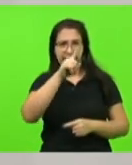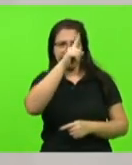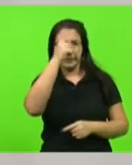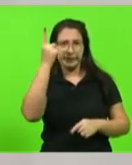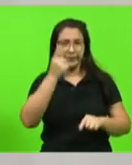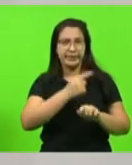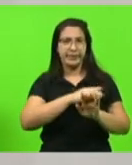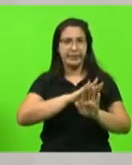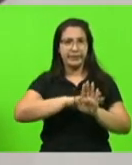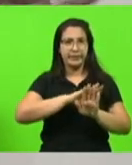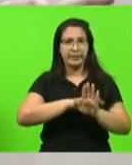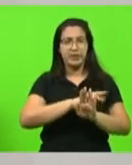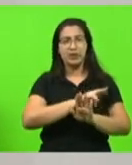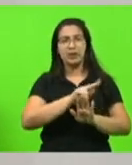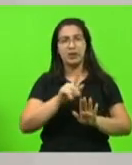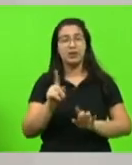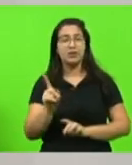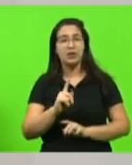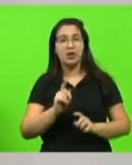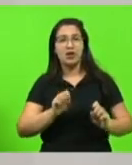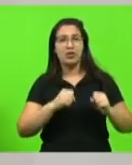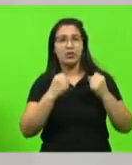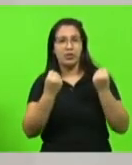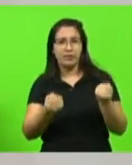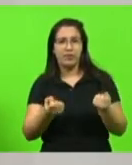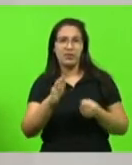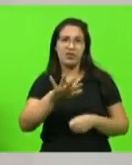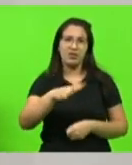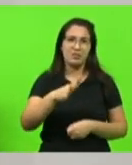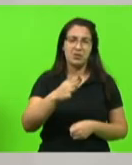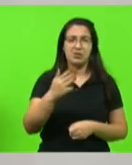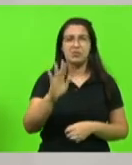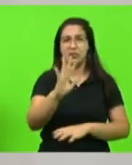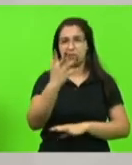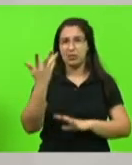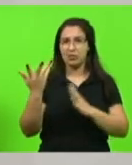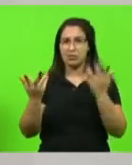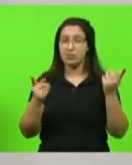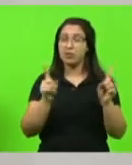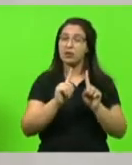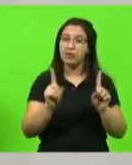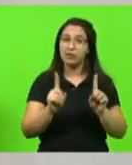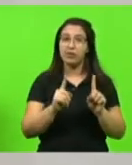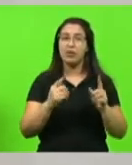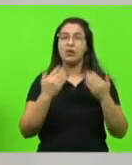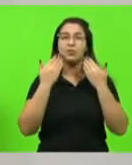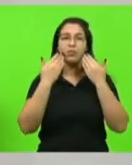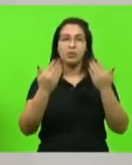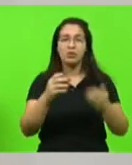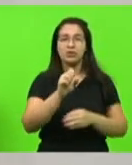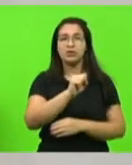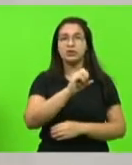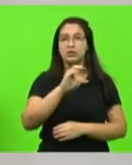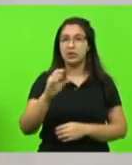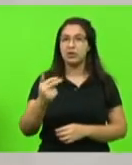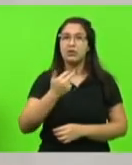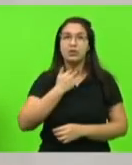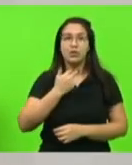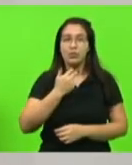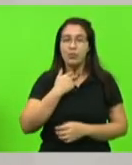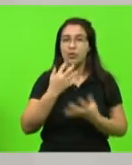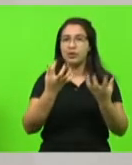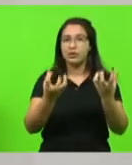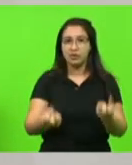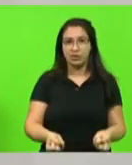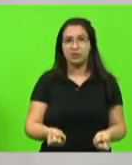defender mais ou menos o meio ambiente apenas, é de apontar que Santa Catarina não pode permitir que